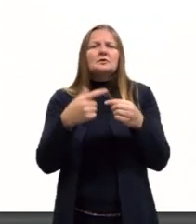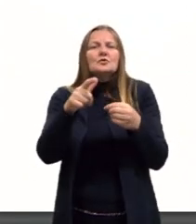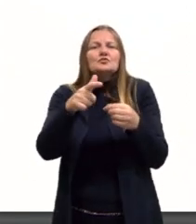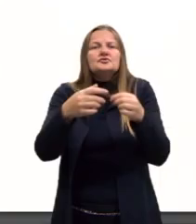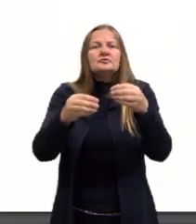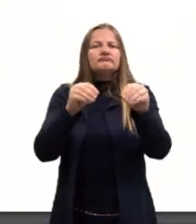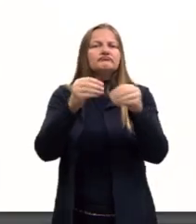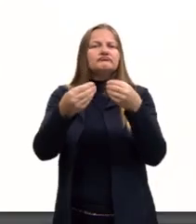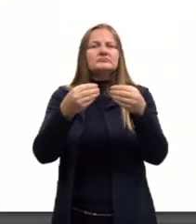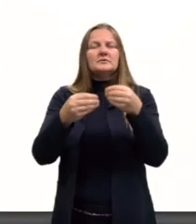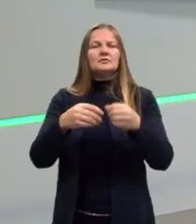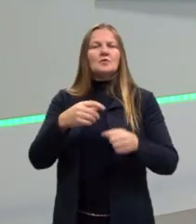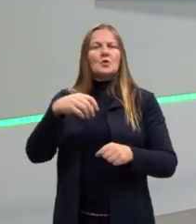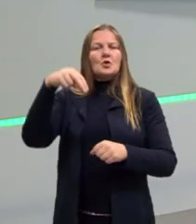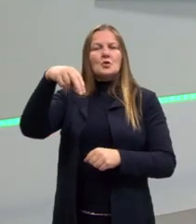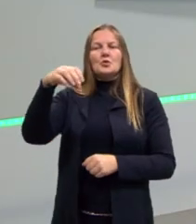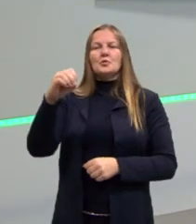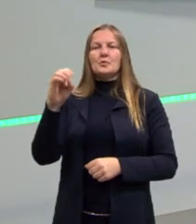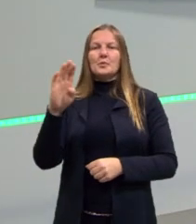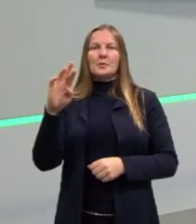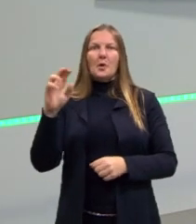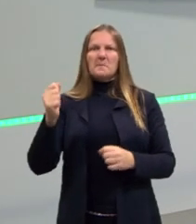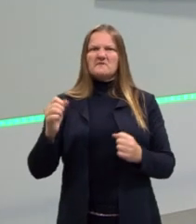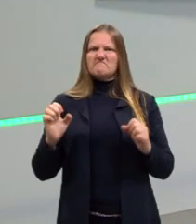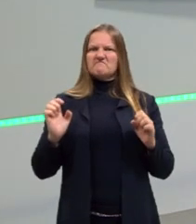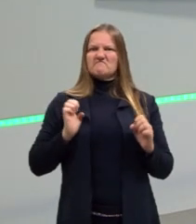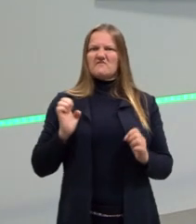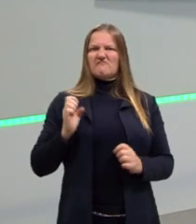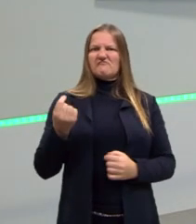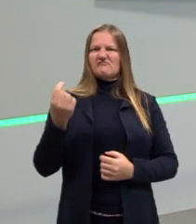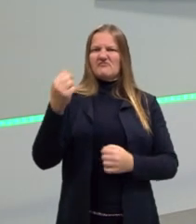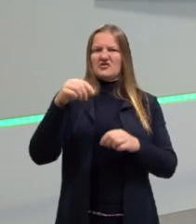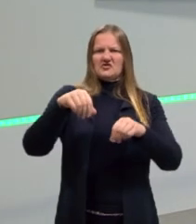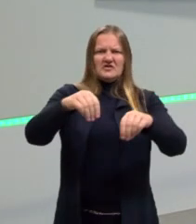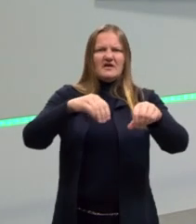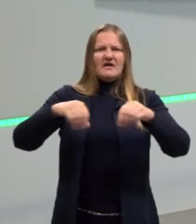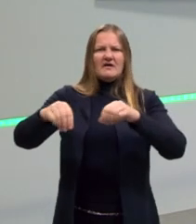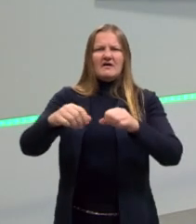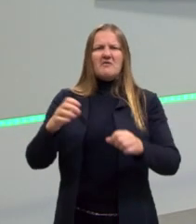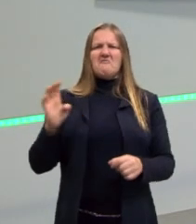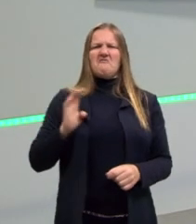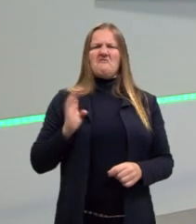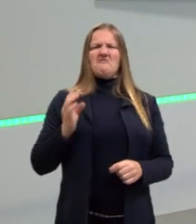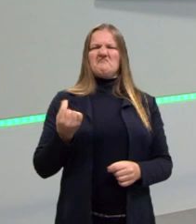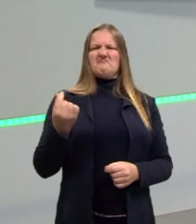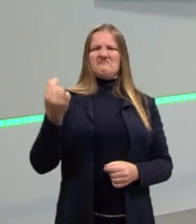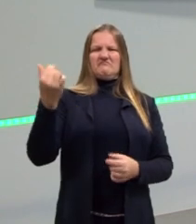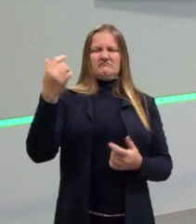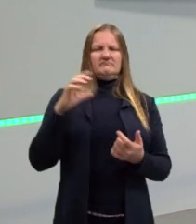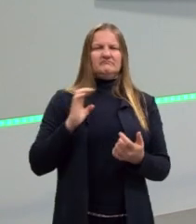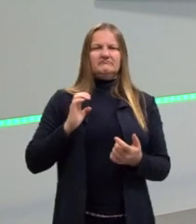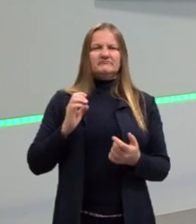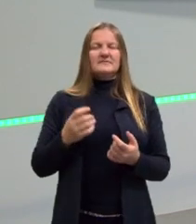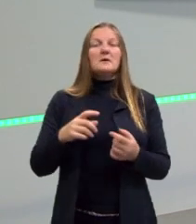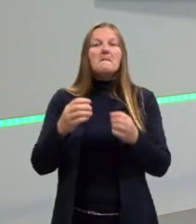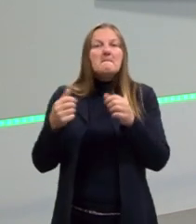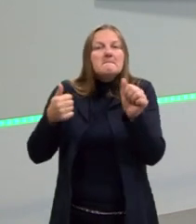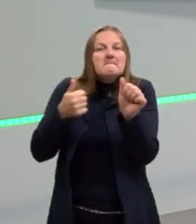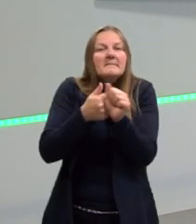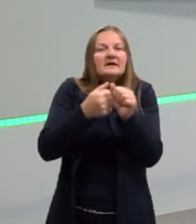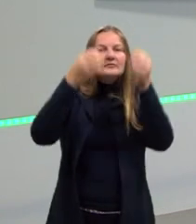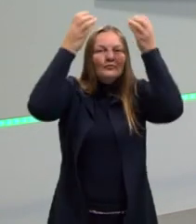Tu podia nascer nobre, o quer dizer que tu era um senhor de terras, que tu tinha privilégios, que tu estava mais próximo do rei.